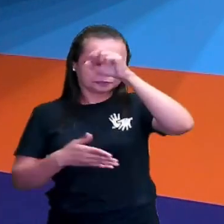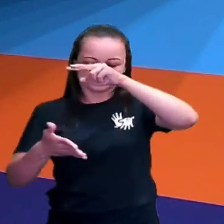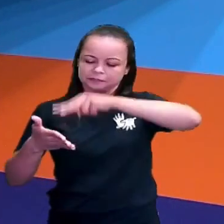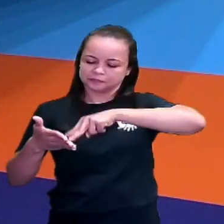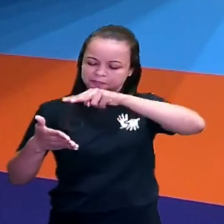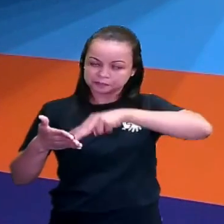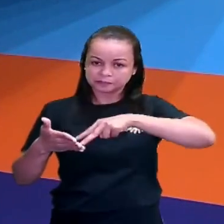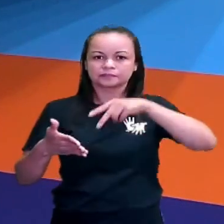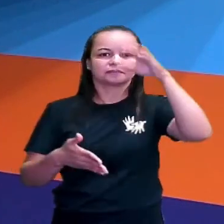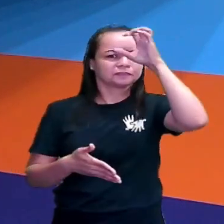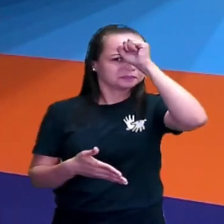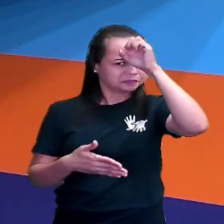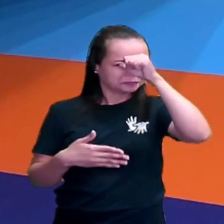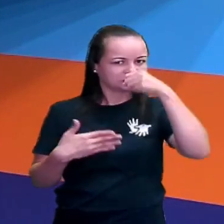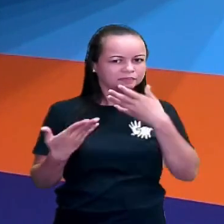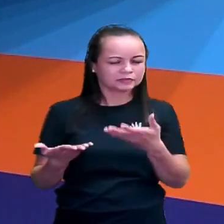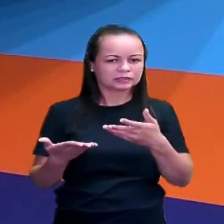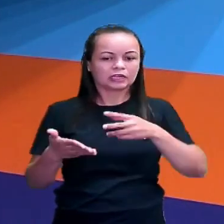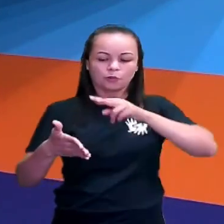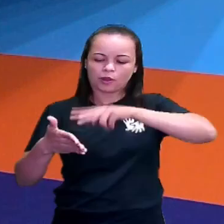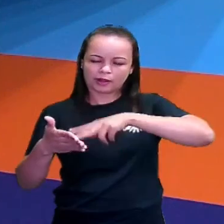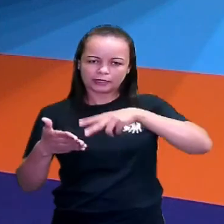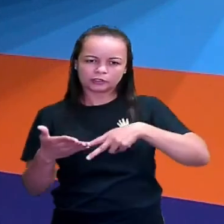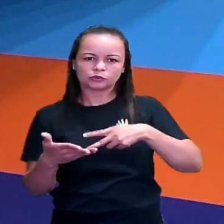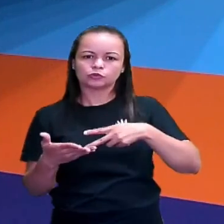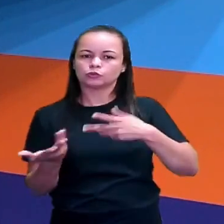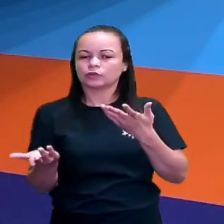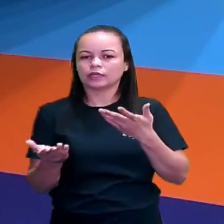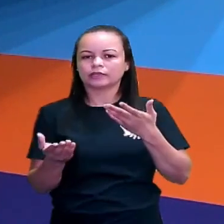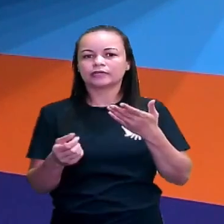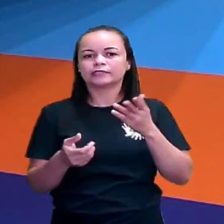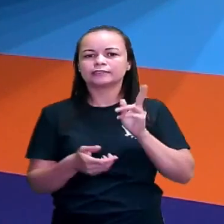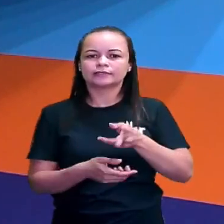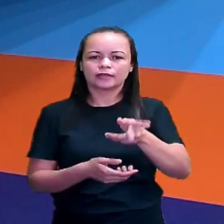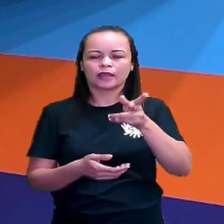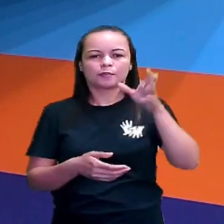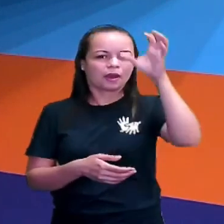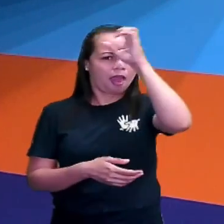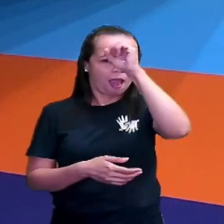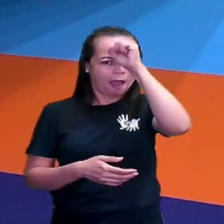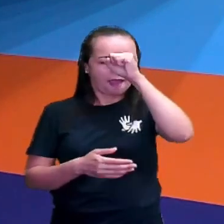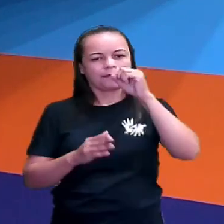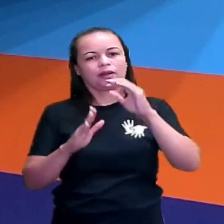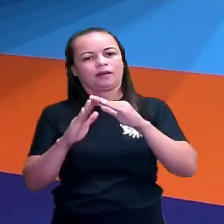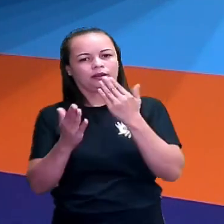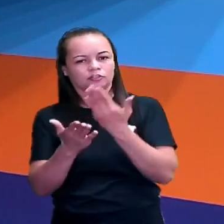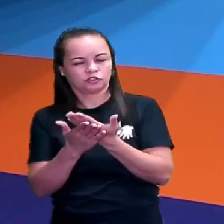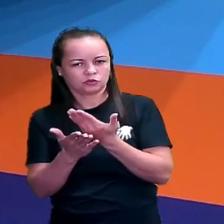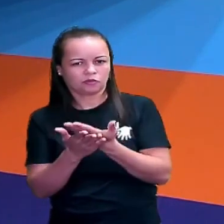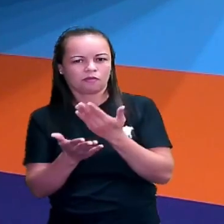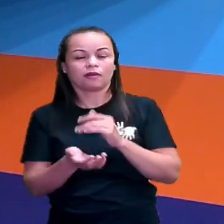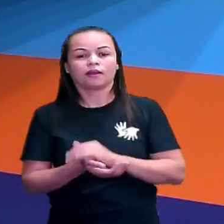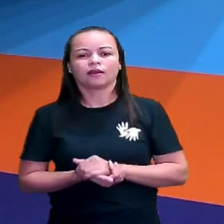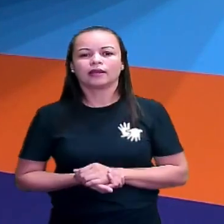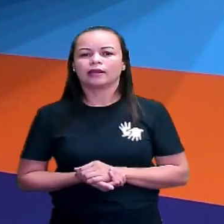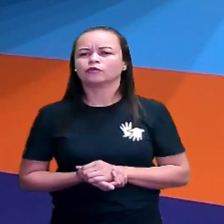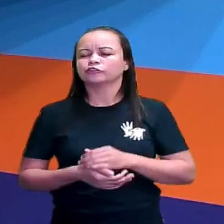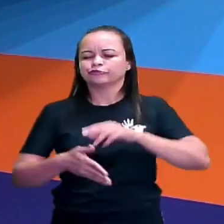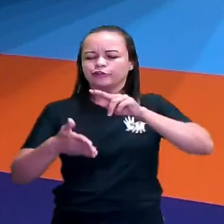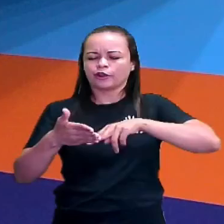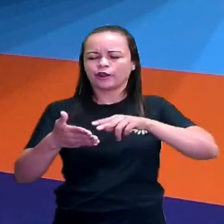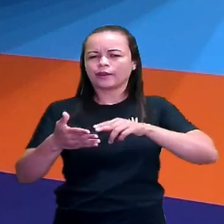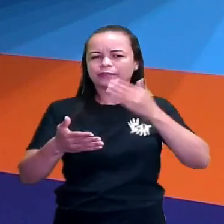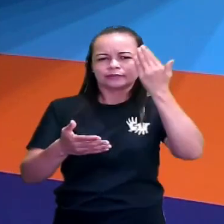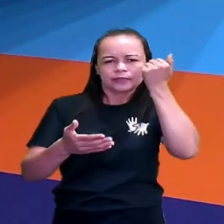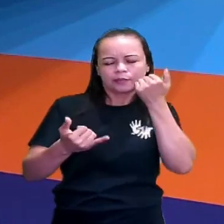Que é uma leitura muito comum que a gente faz na escola, né? Que a gente pode ler quando a gente quer conhecer mais sobre algum assunto, né? Que a gente